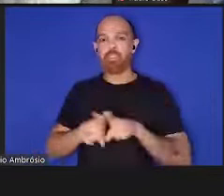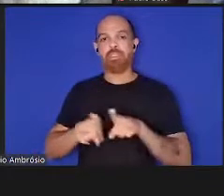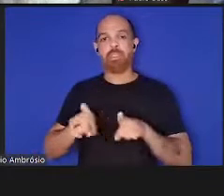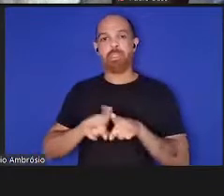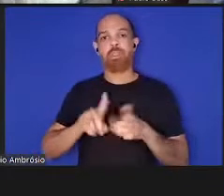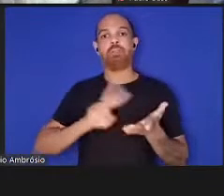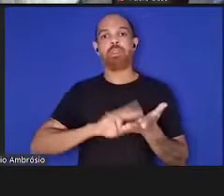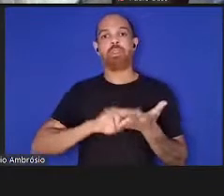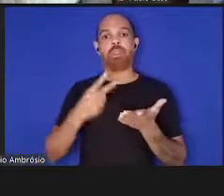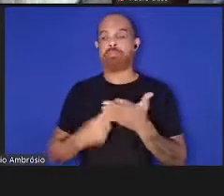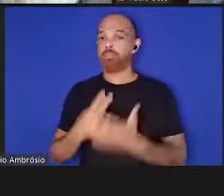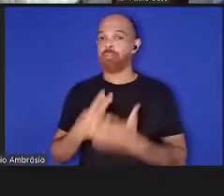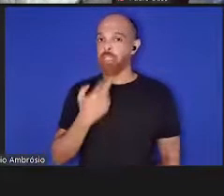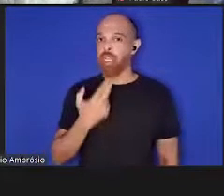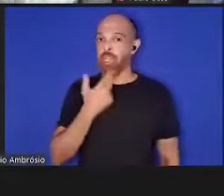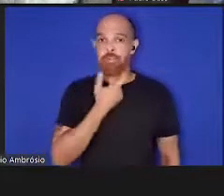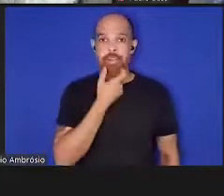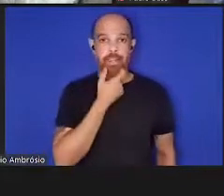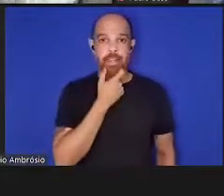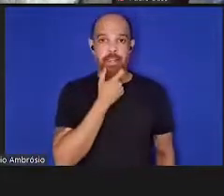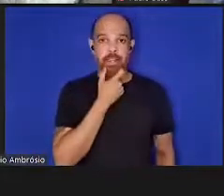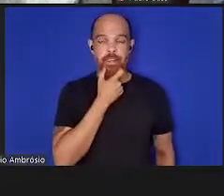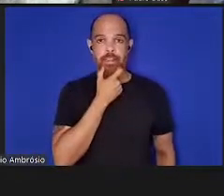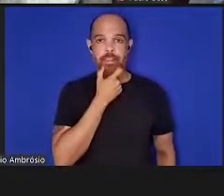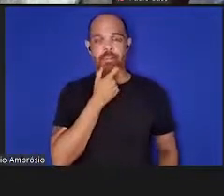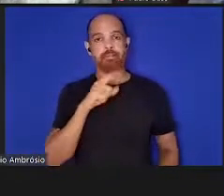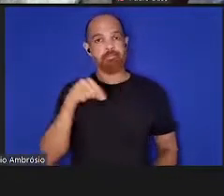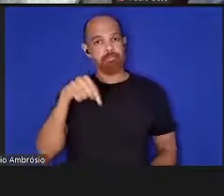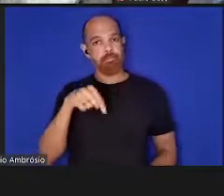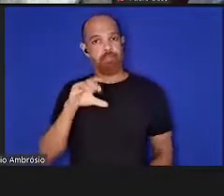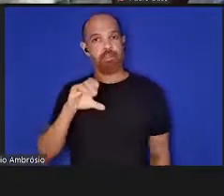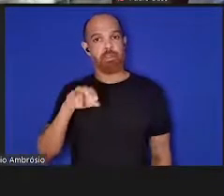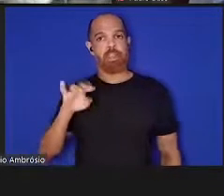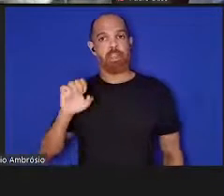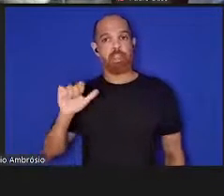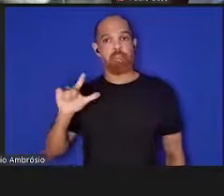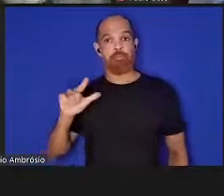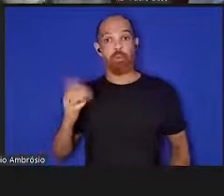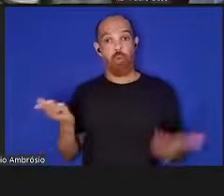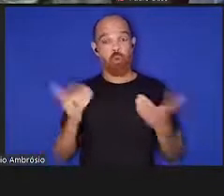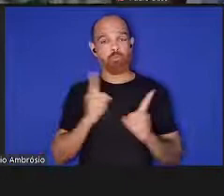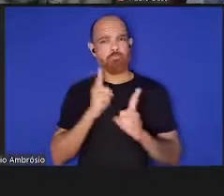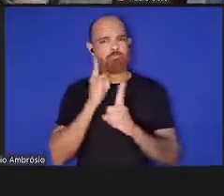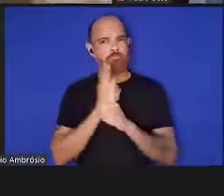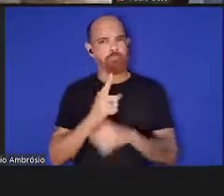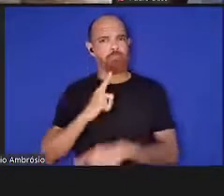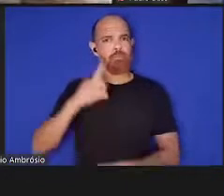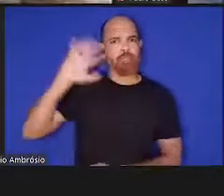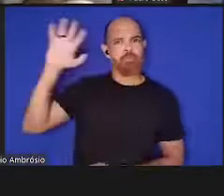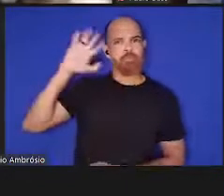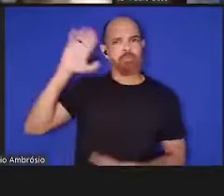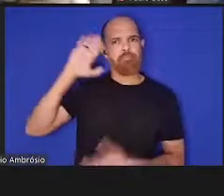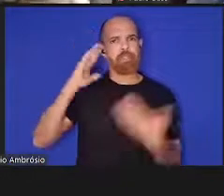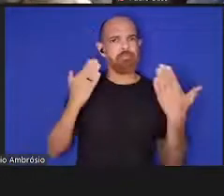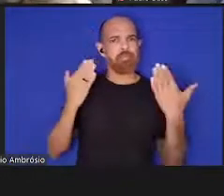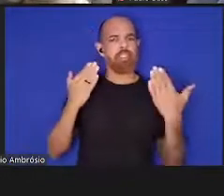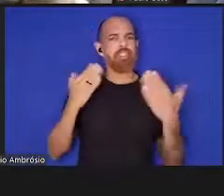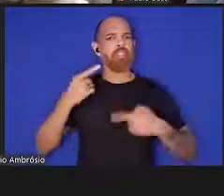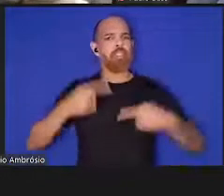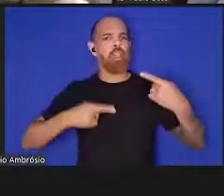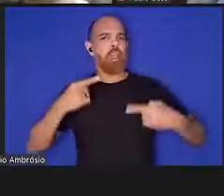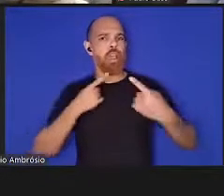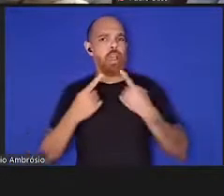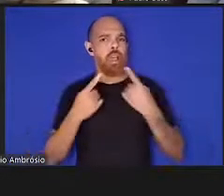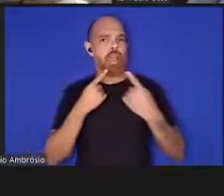para o idioma inglês, também no canal. No encontro de hoje, contaremos com reflexões e diálogos sobre o ponto de vista da